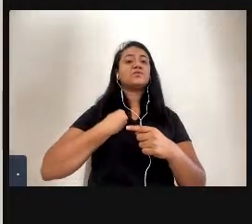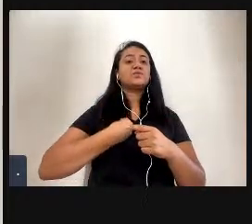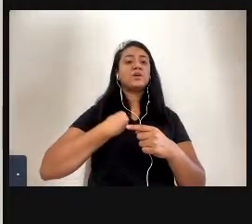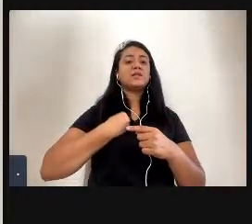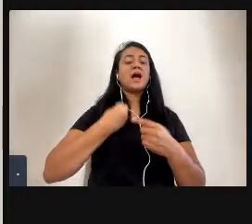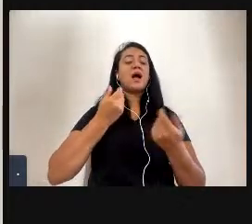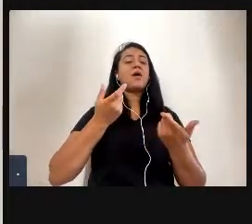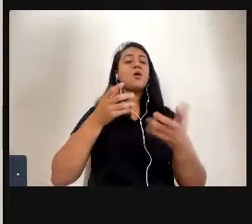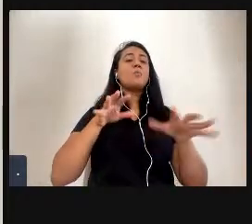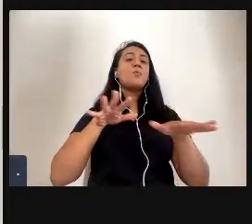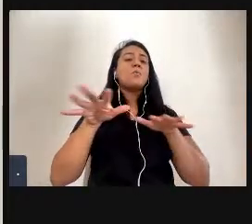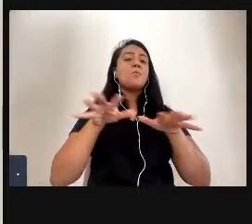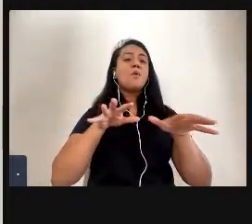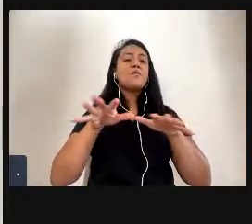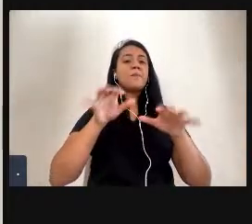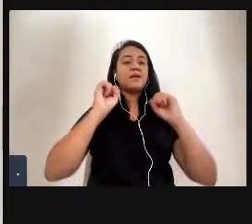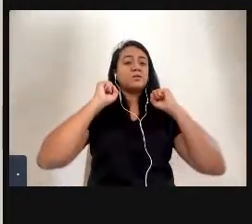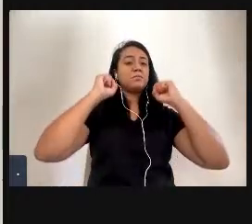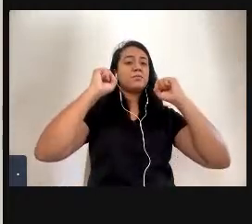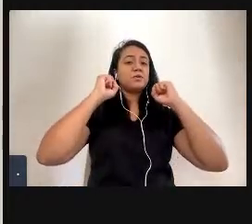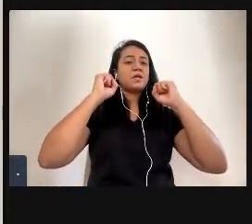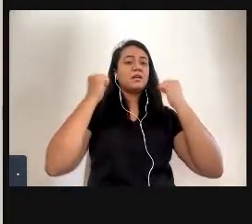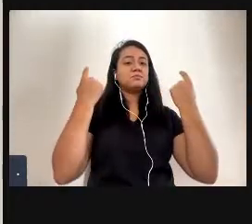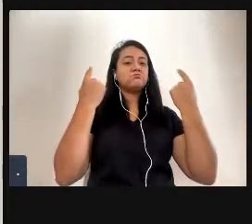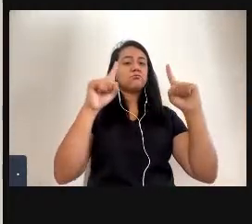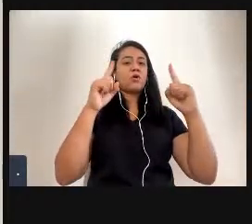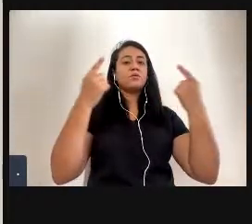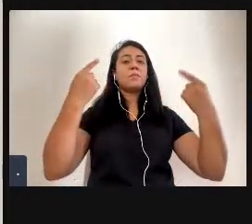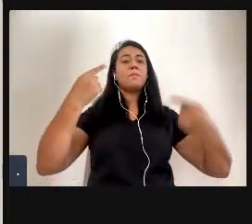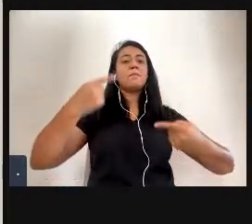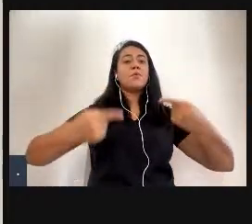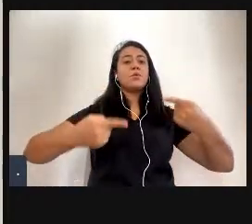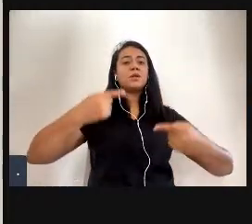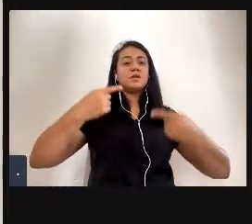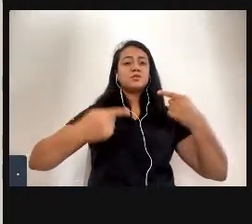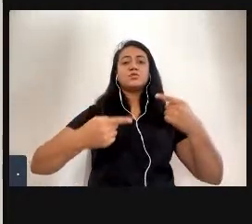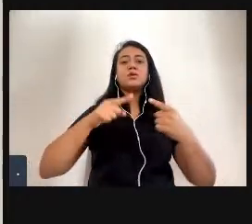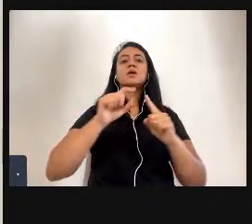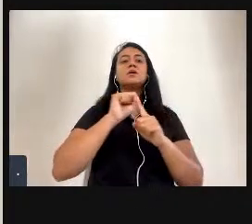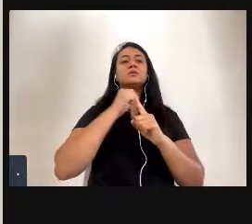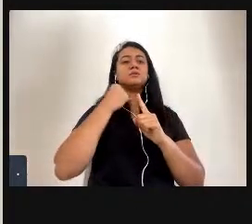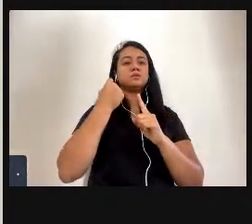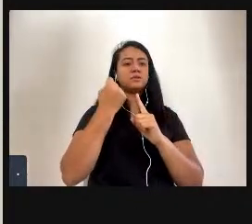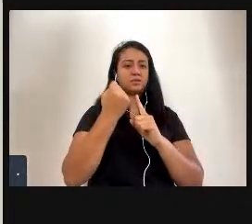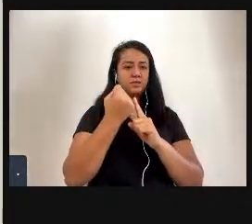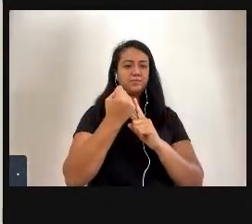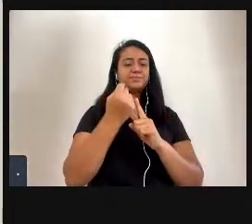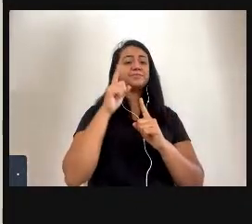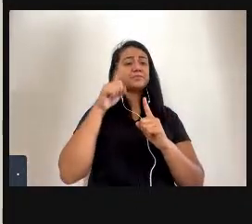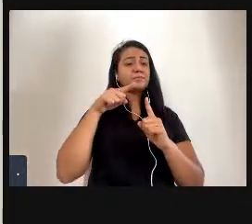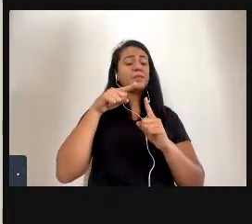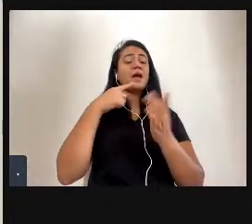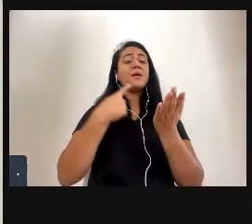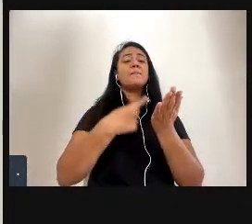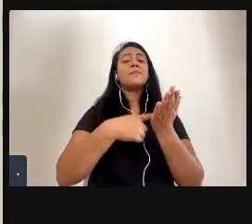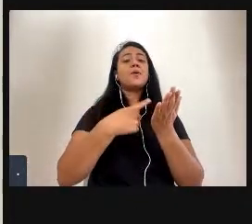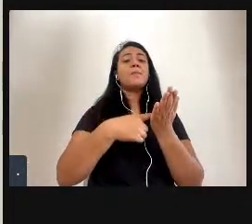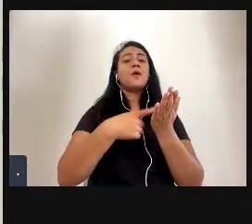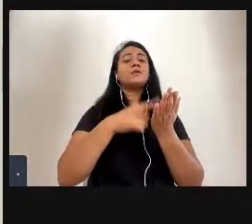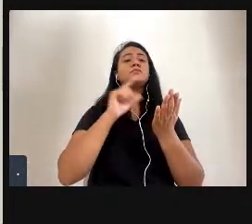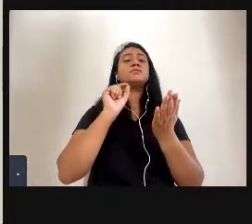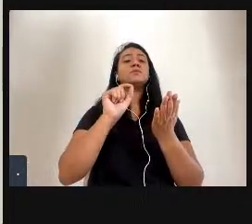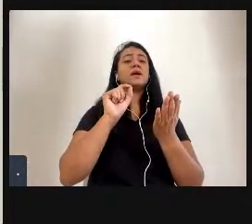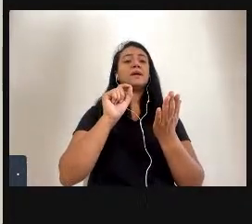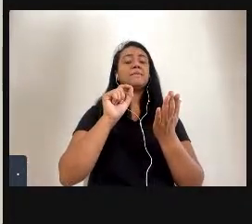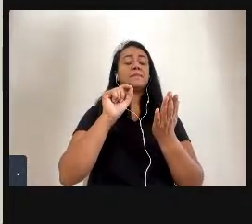políticos e ativismo social. Ou seja, a proposta da arte está ser um meio, não necessariamente um